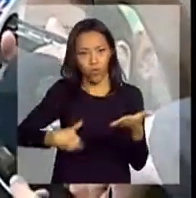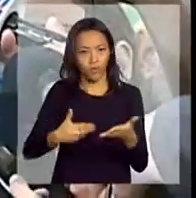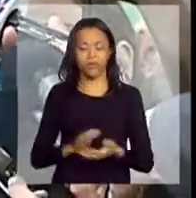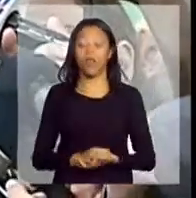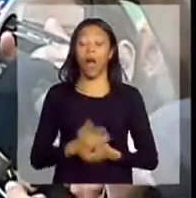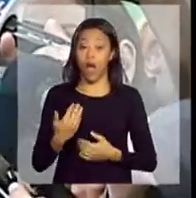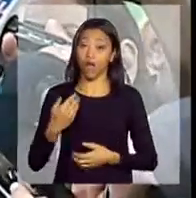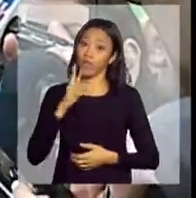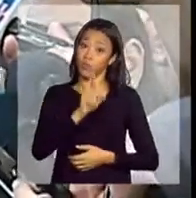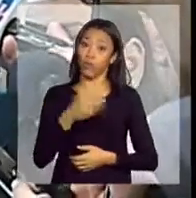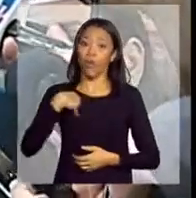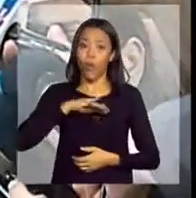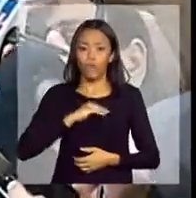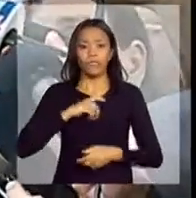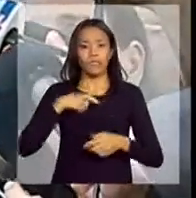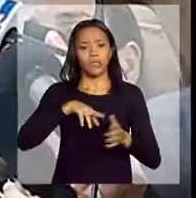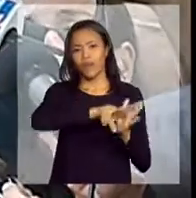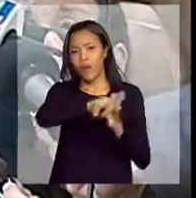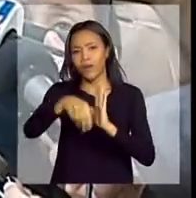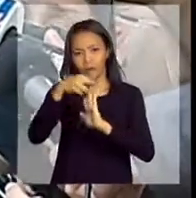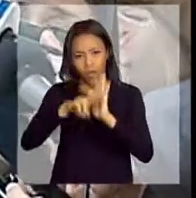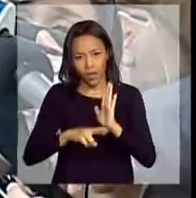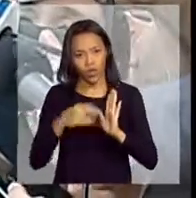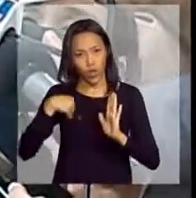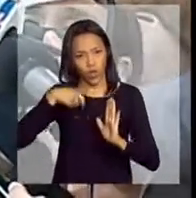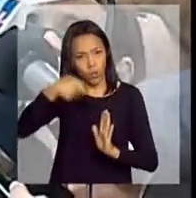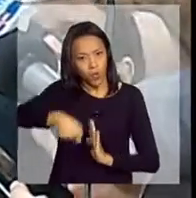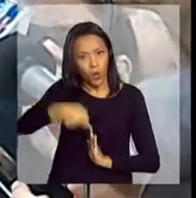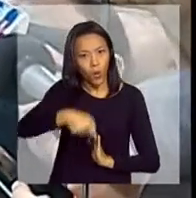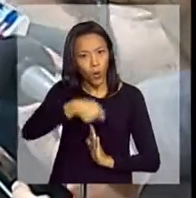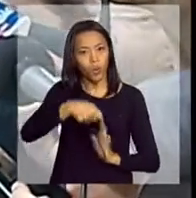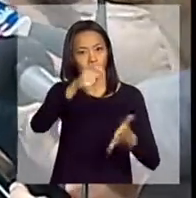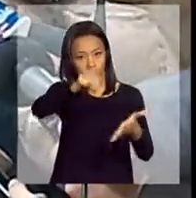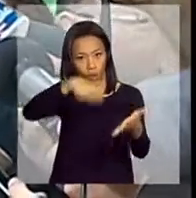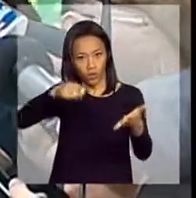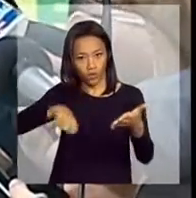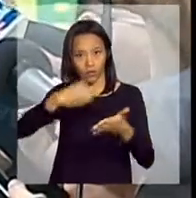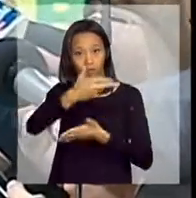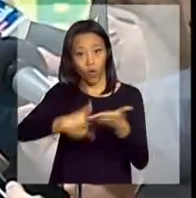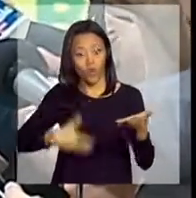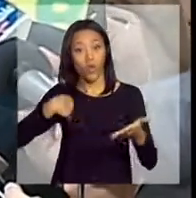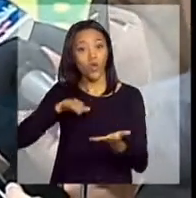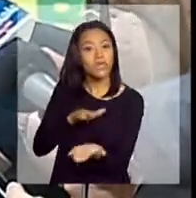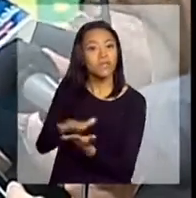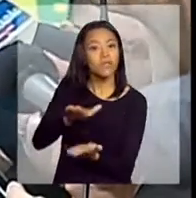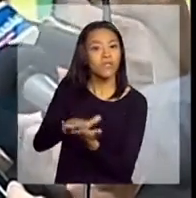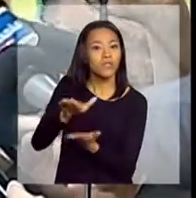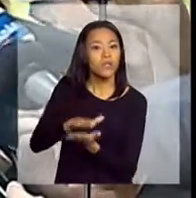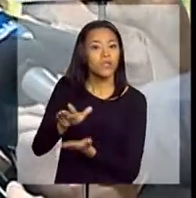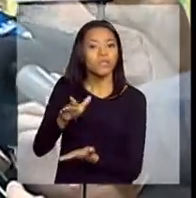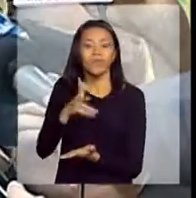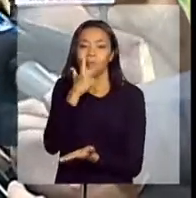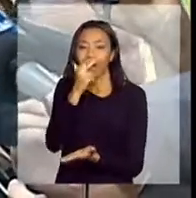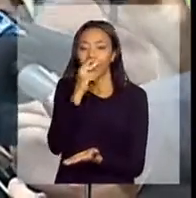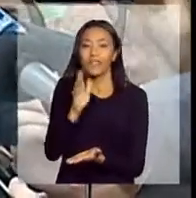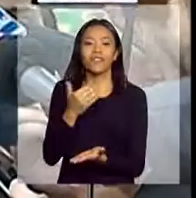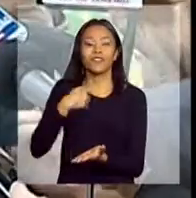hoje muito rigorosos no planejamento. Nós imprimimos a prova como se estivéssemos imprimindo